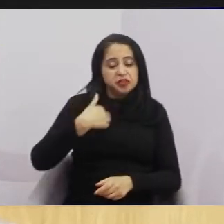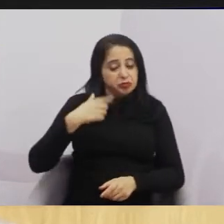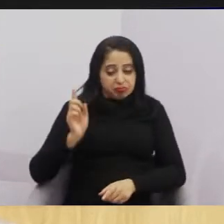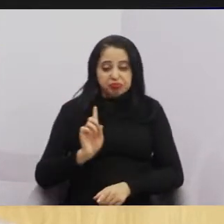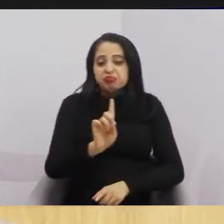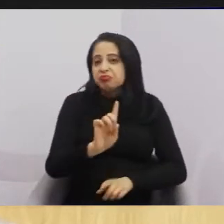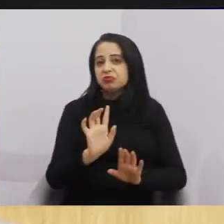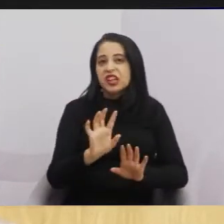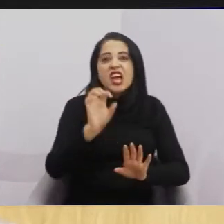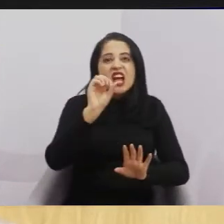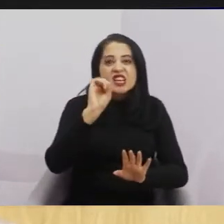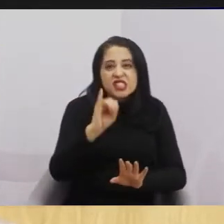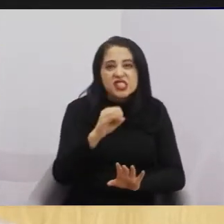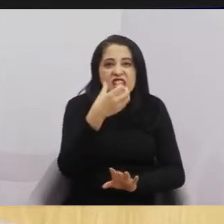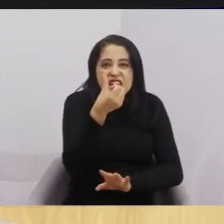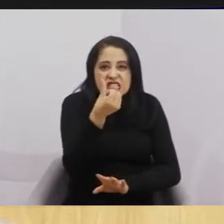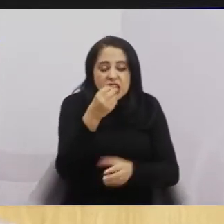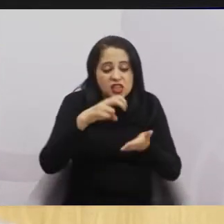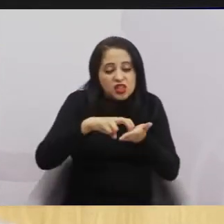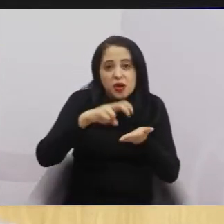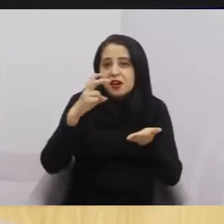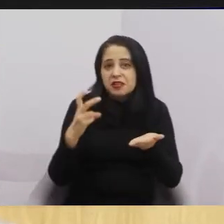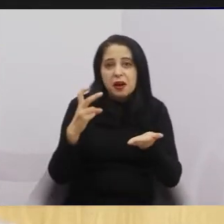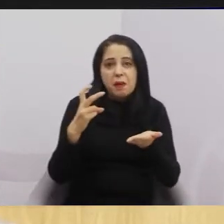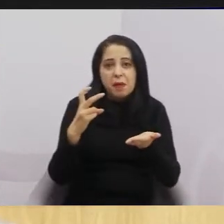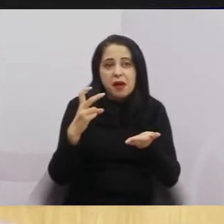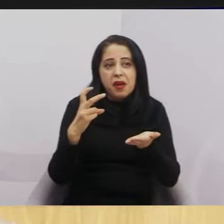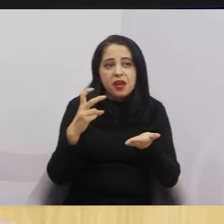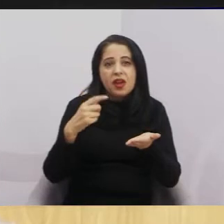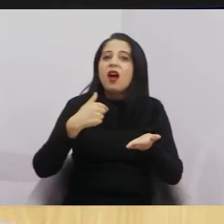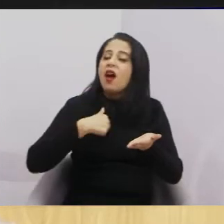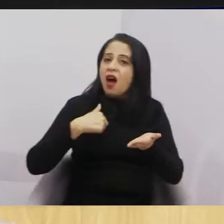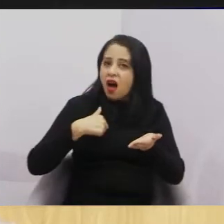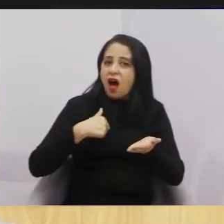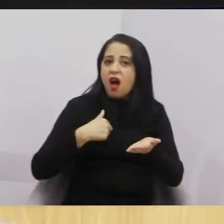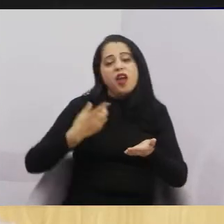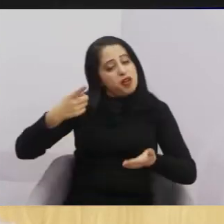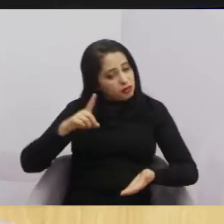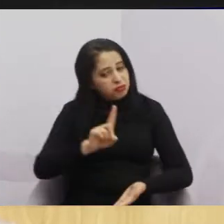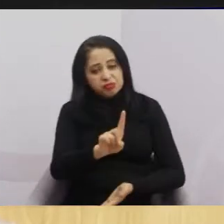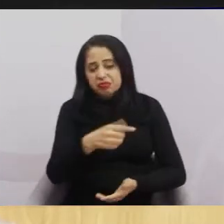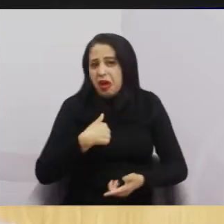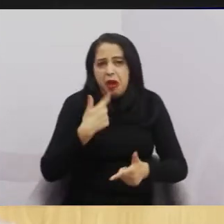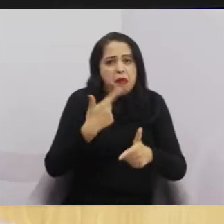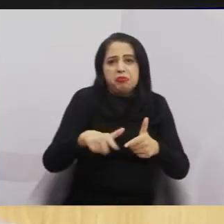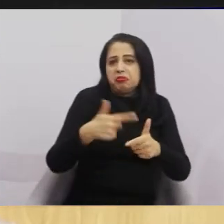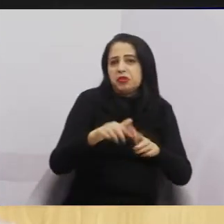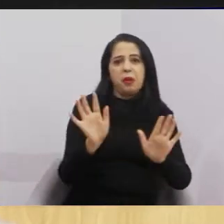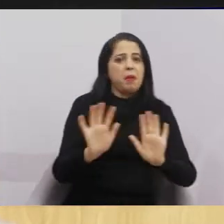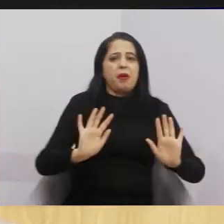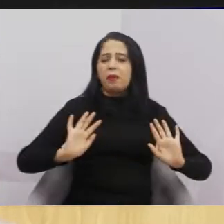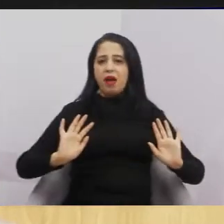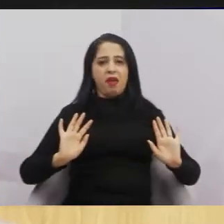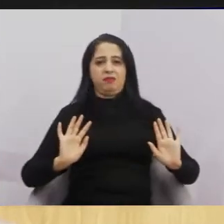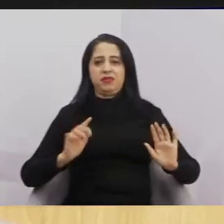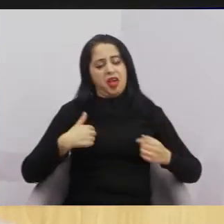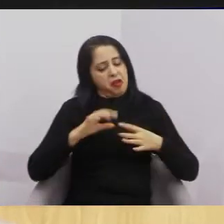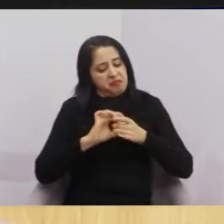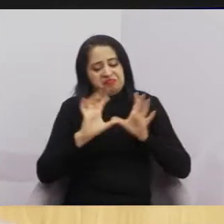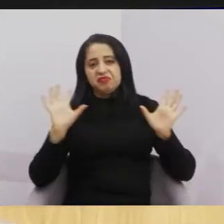for seis horas da manhã, senhor presidente, eu vou estar aqui seis horas da manhã e não tenho problema estar aqui seis horas da manhã.